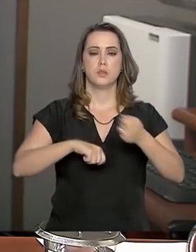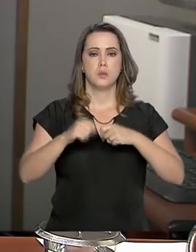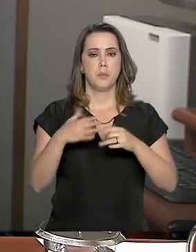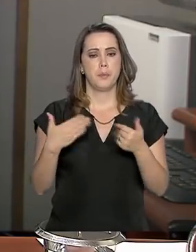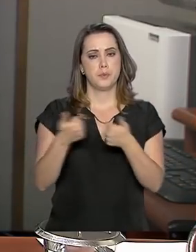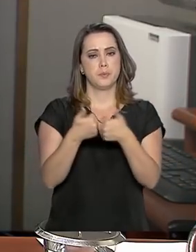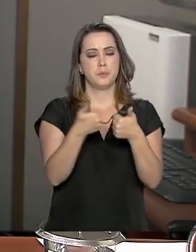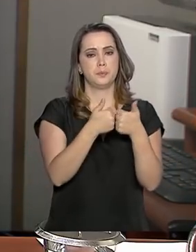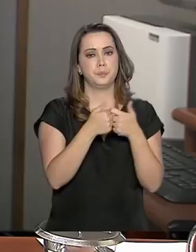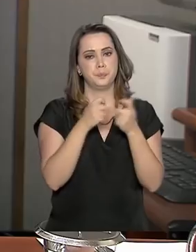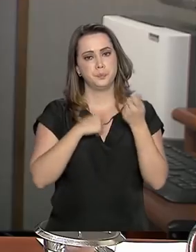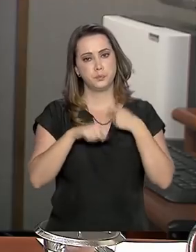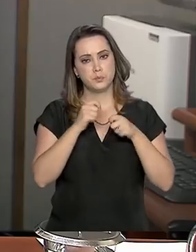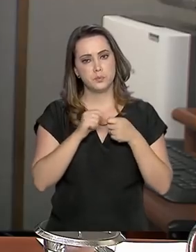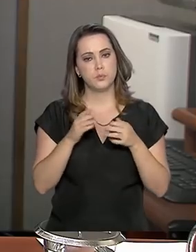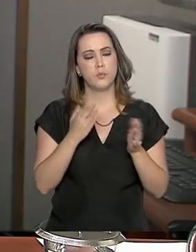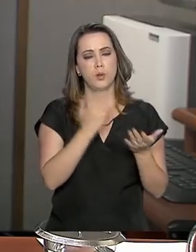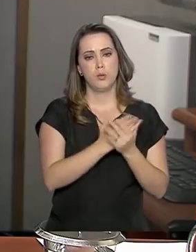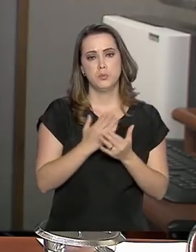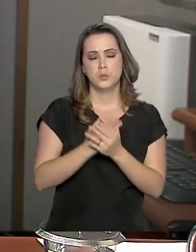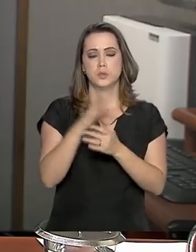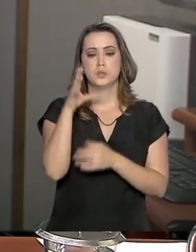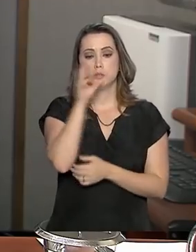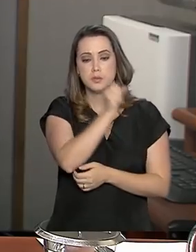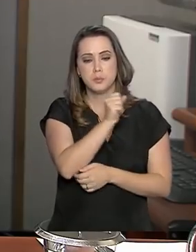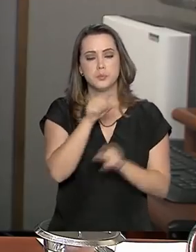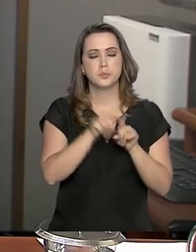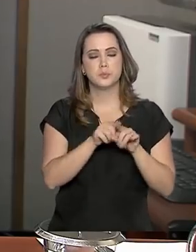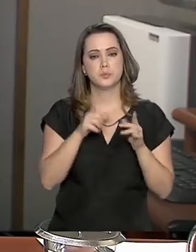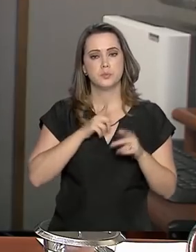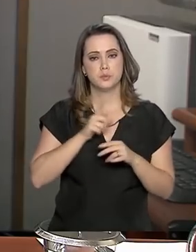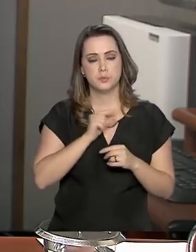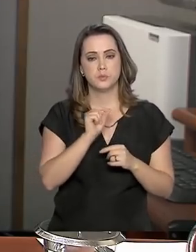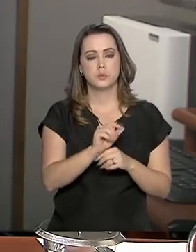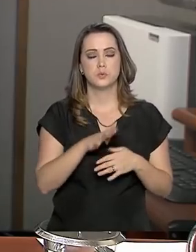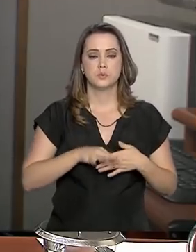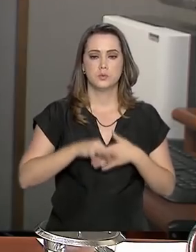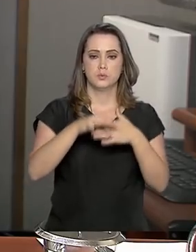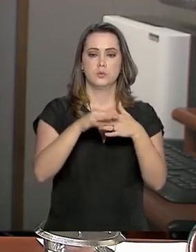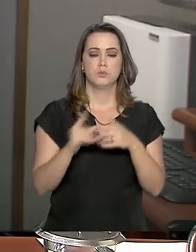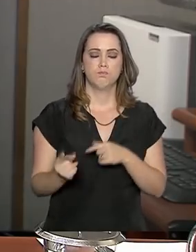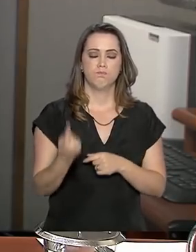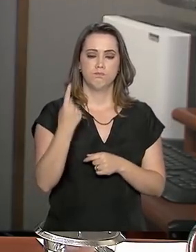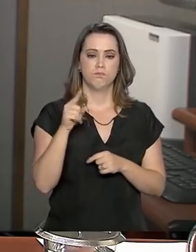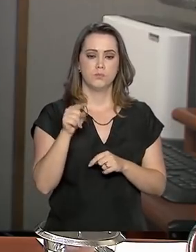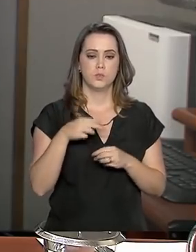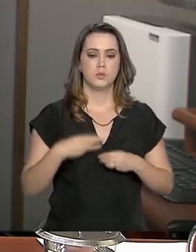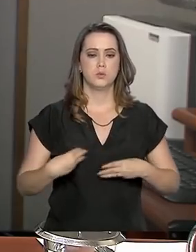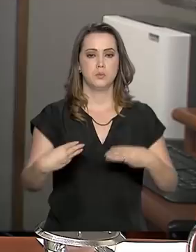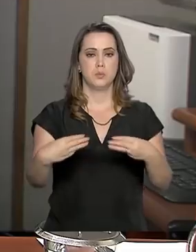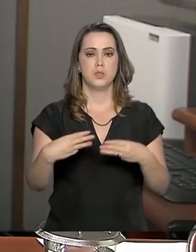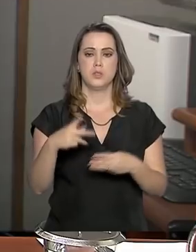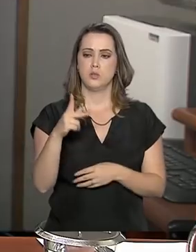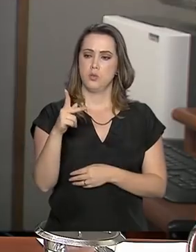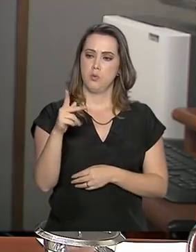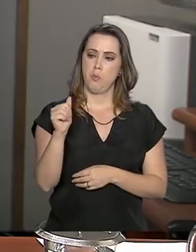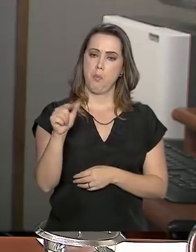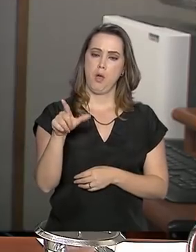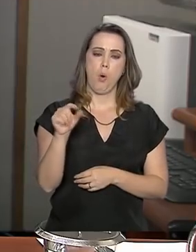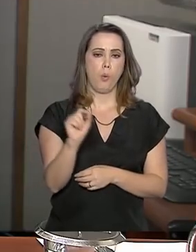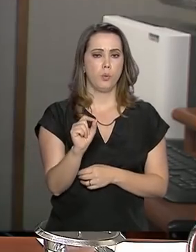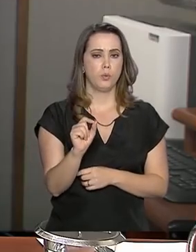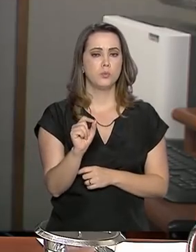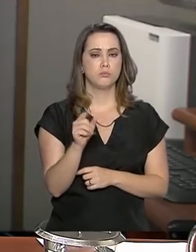mais próximas, os processos tramitam mais rápido e há um comando único do ministro Paulo Guedes para que a decisão seja